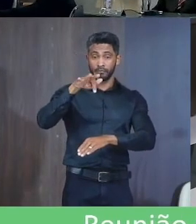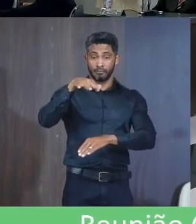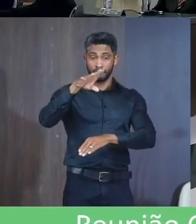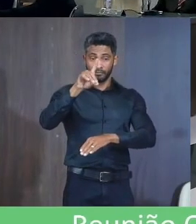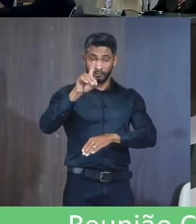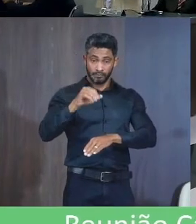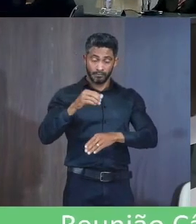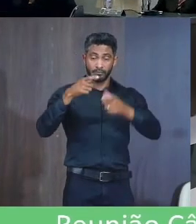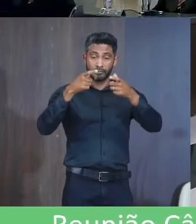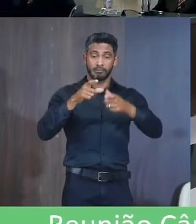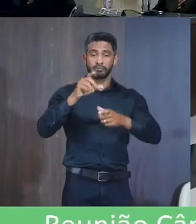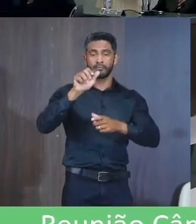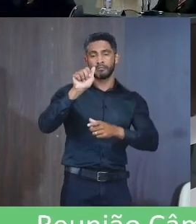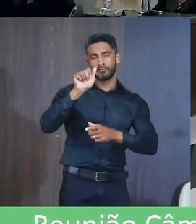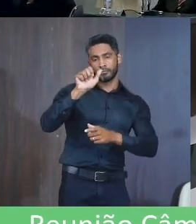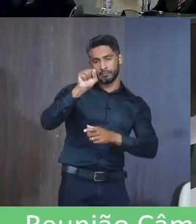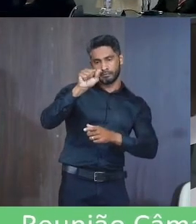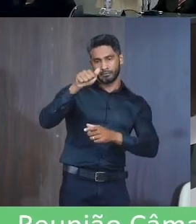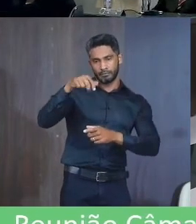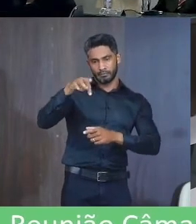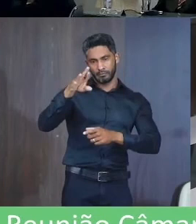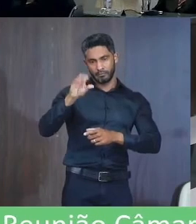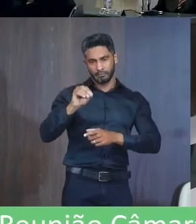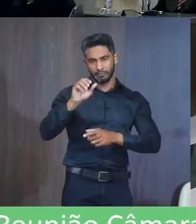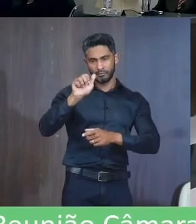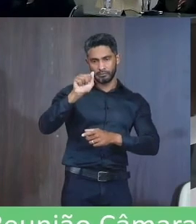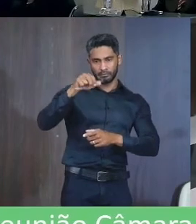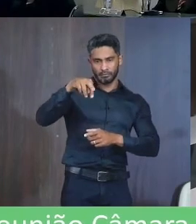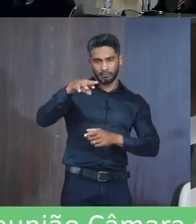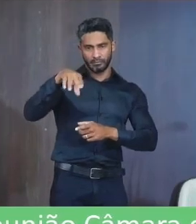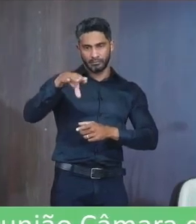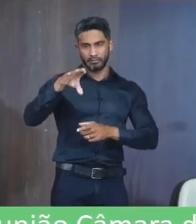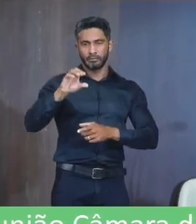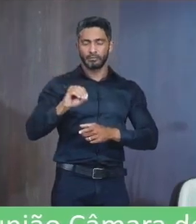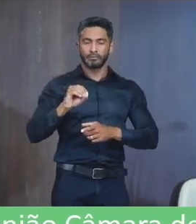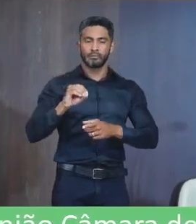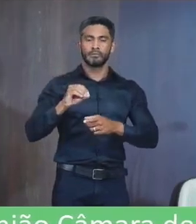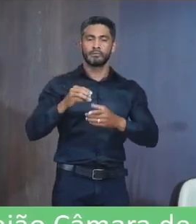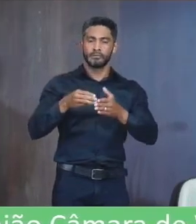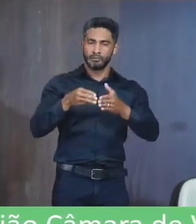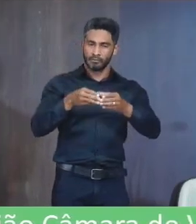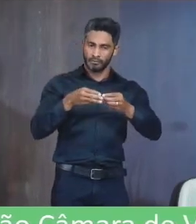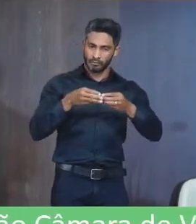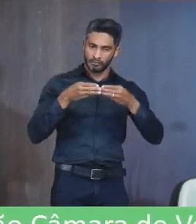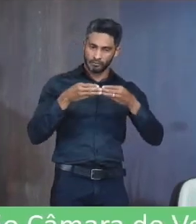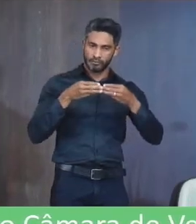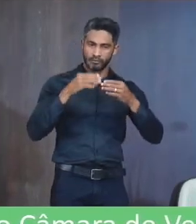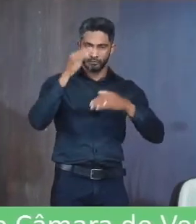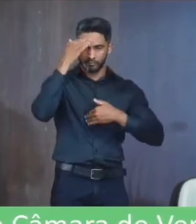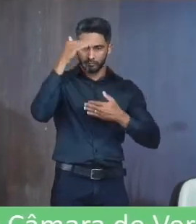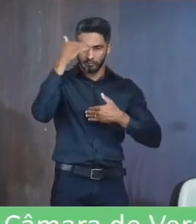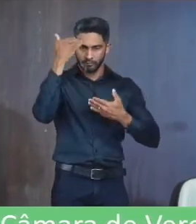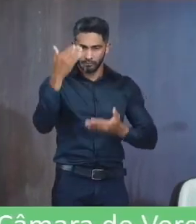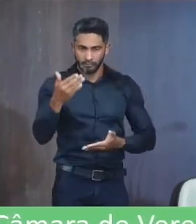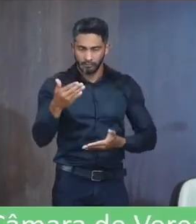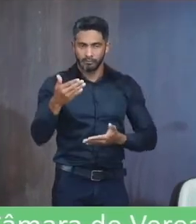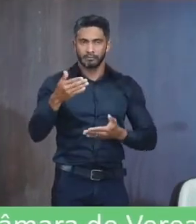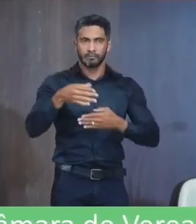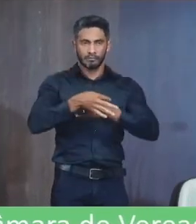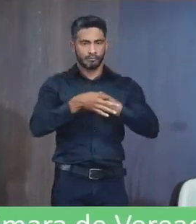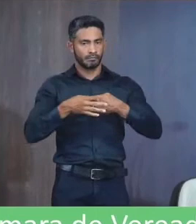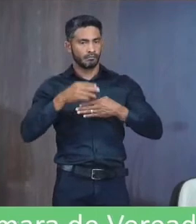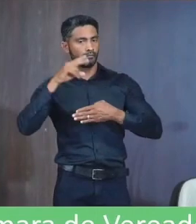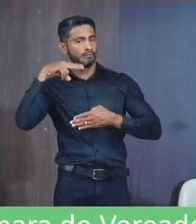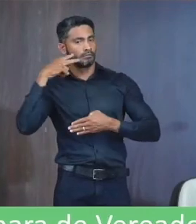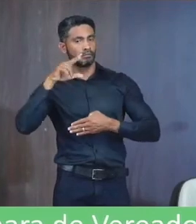No bairro Santo Antônio Moção 131 2022 Voto de congratulação Autoria